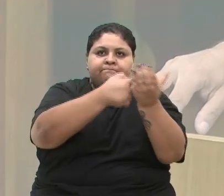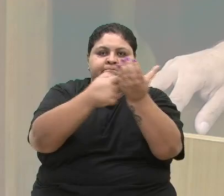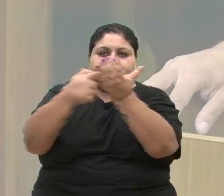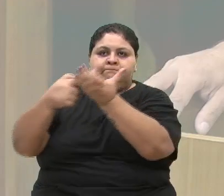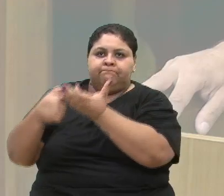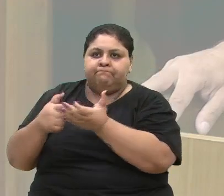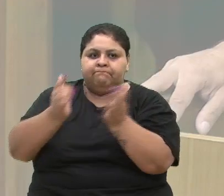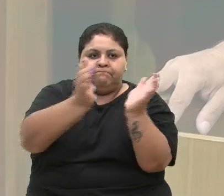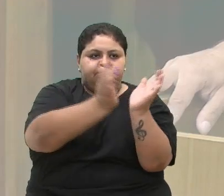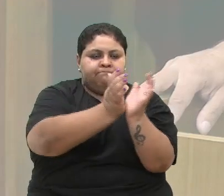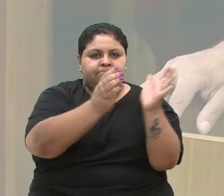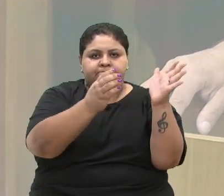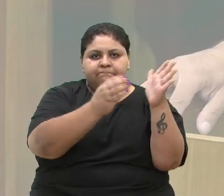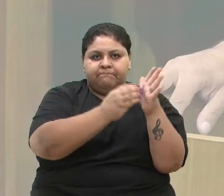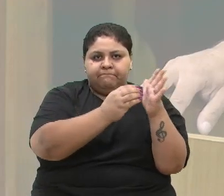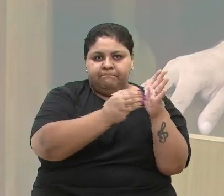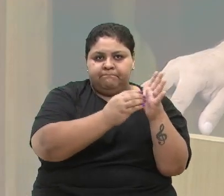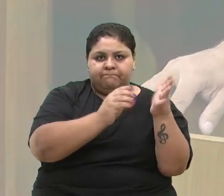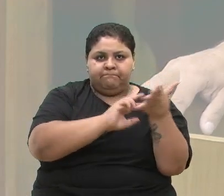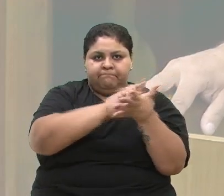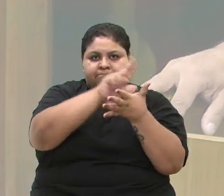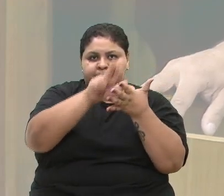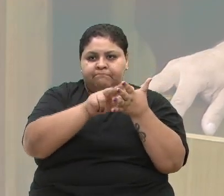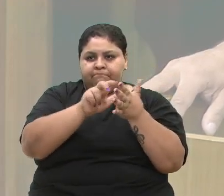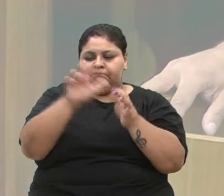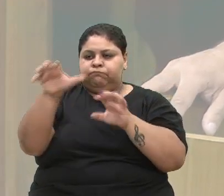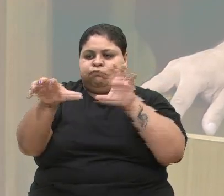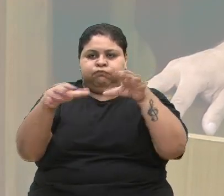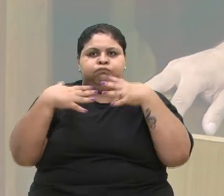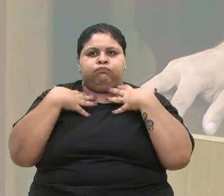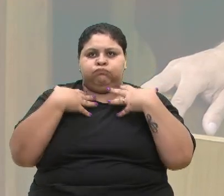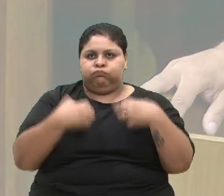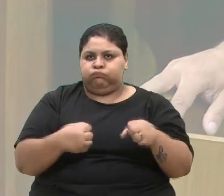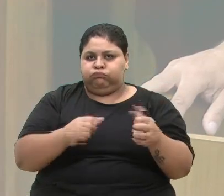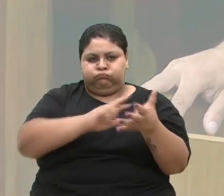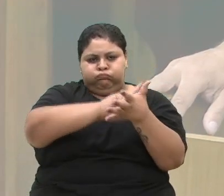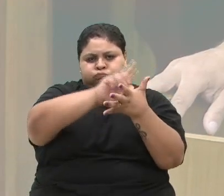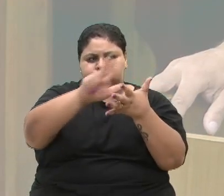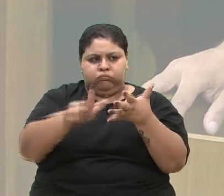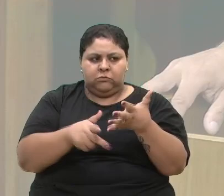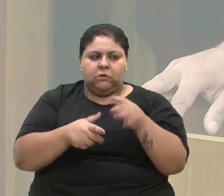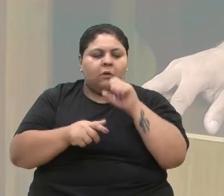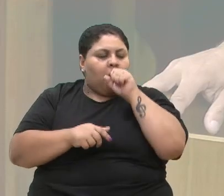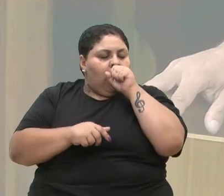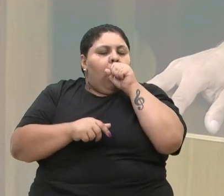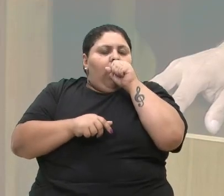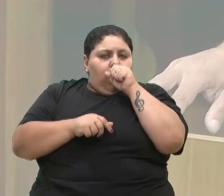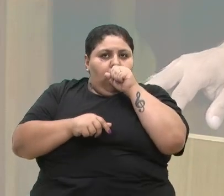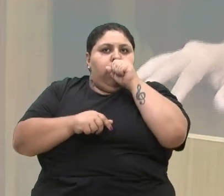colegas servidores, em diversas secretarias, não só meio ambiente onde eu faço parte,